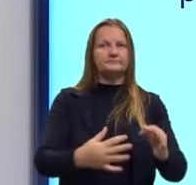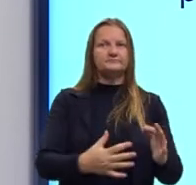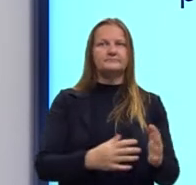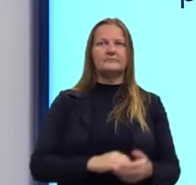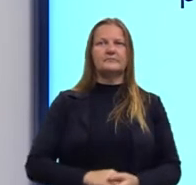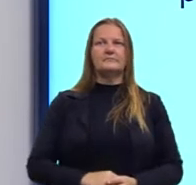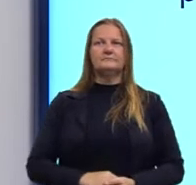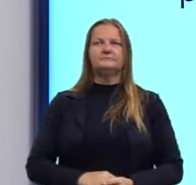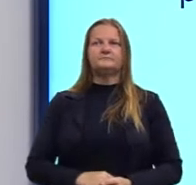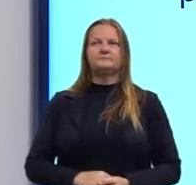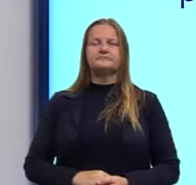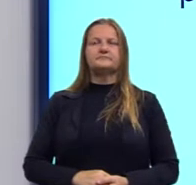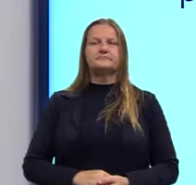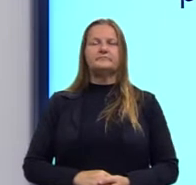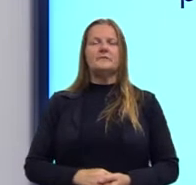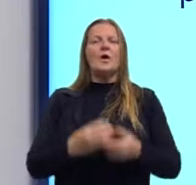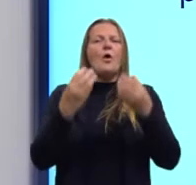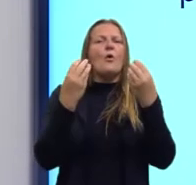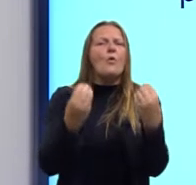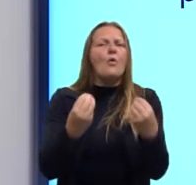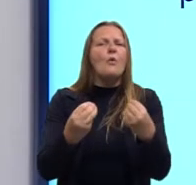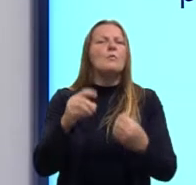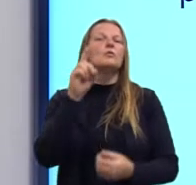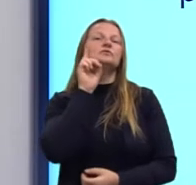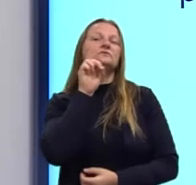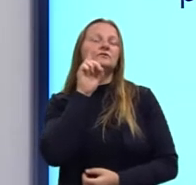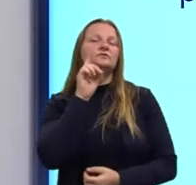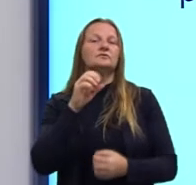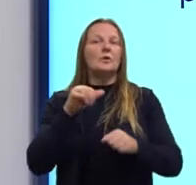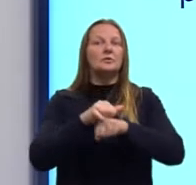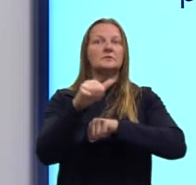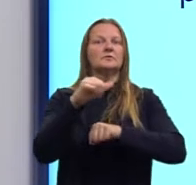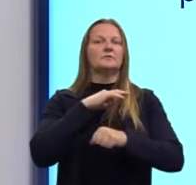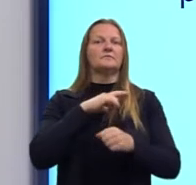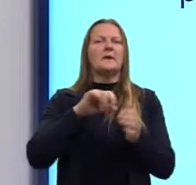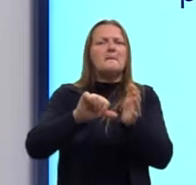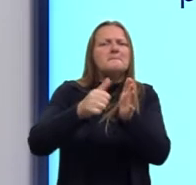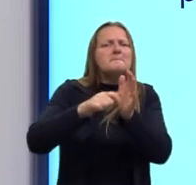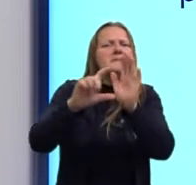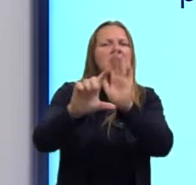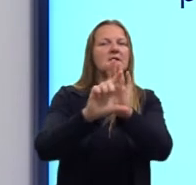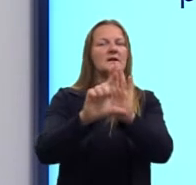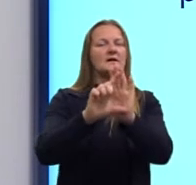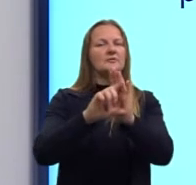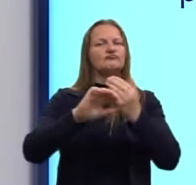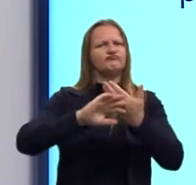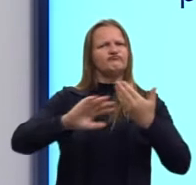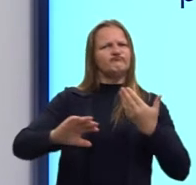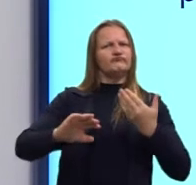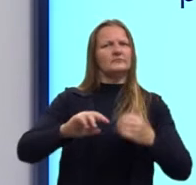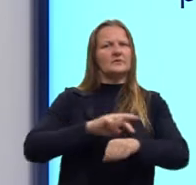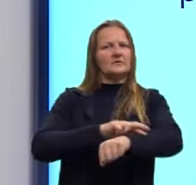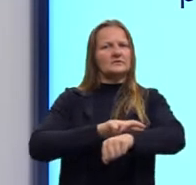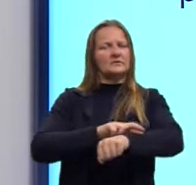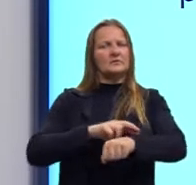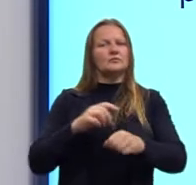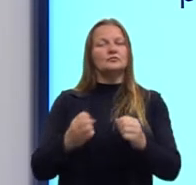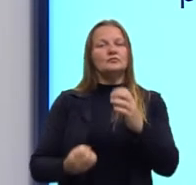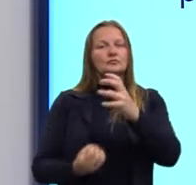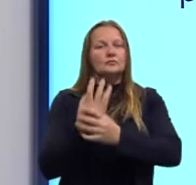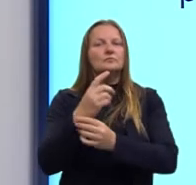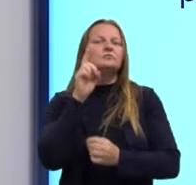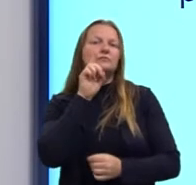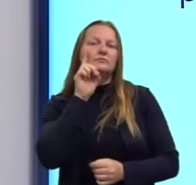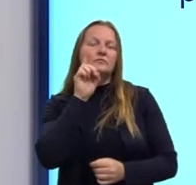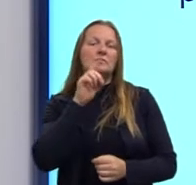aqui, a segregação racial nos Estados Unidos. As primeiras leis de segregação racial surgiram nos Estados Unidos